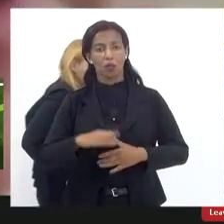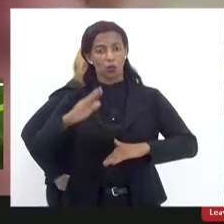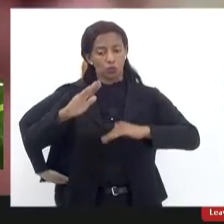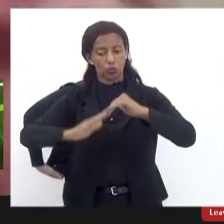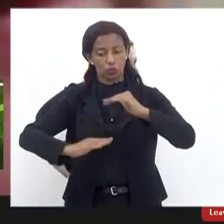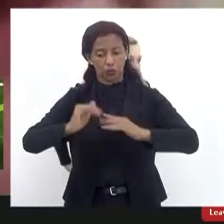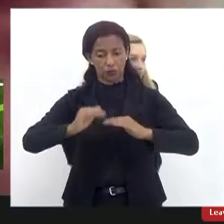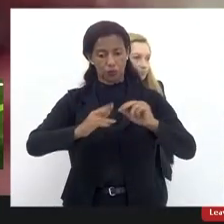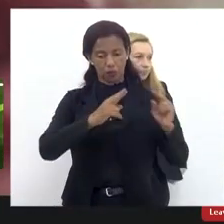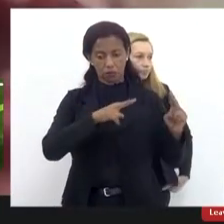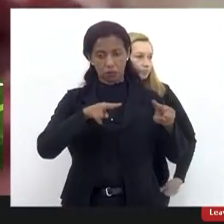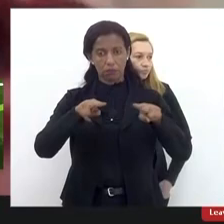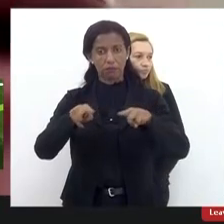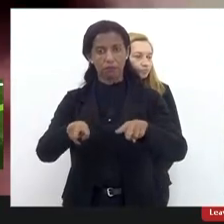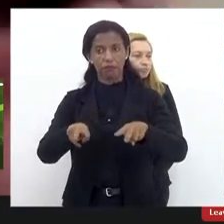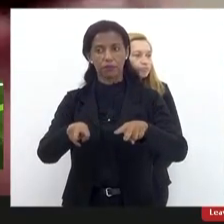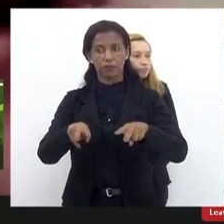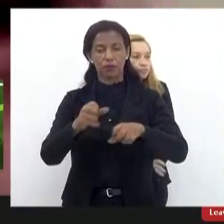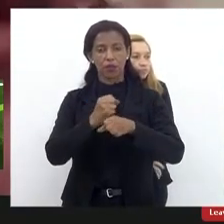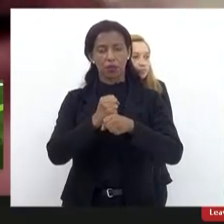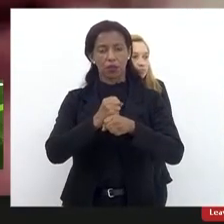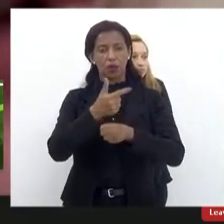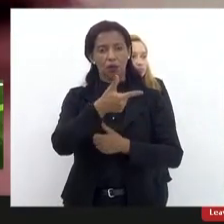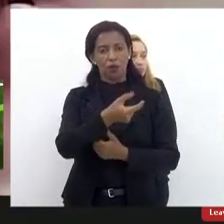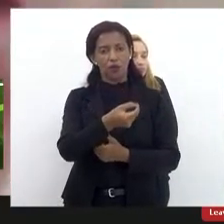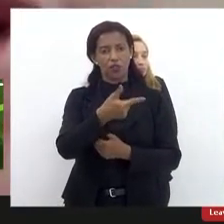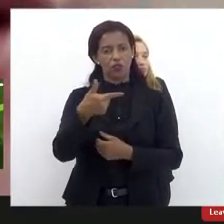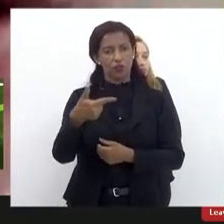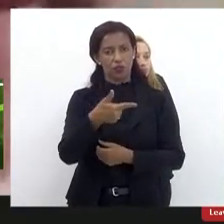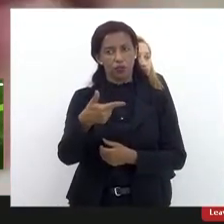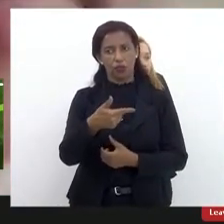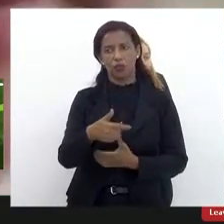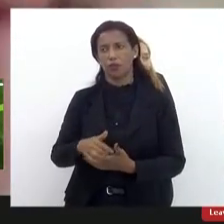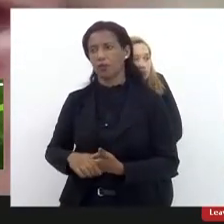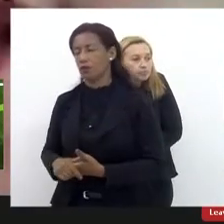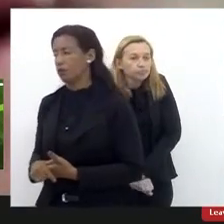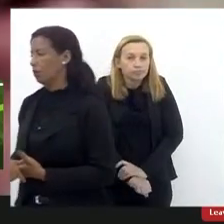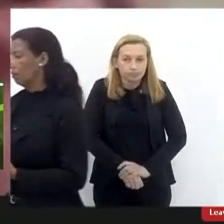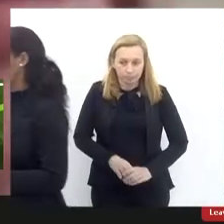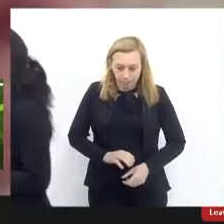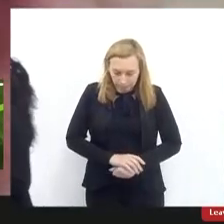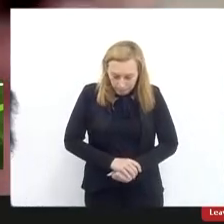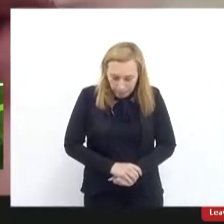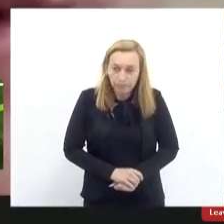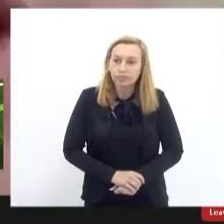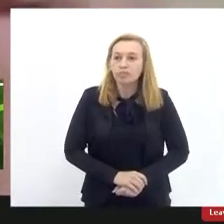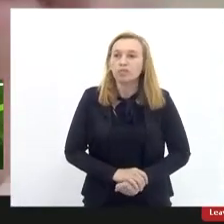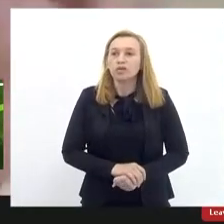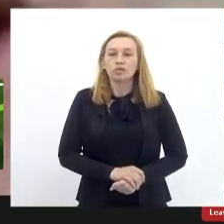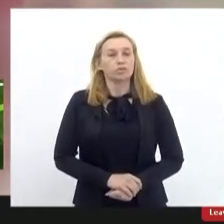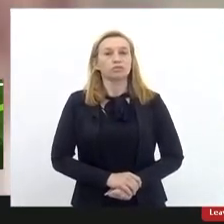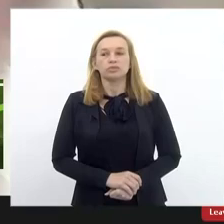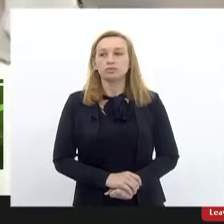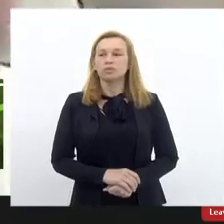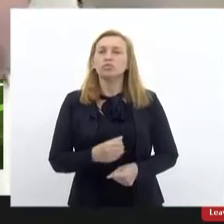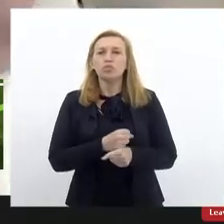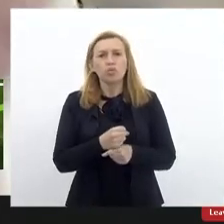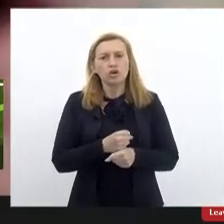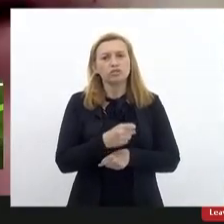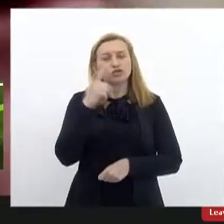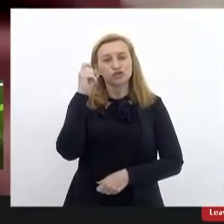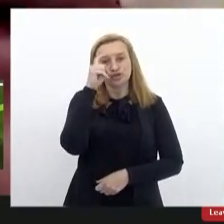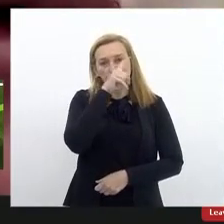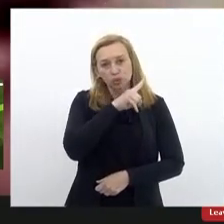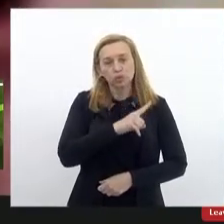observasse, que o ano de 2022 será um ano tão difícil